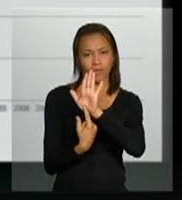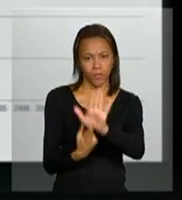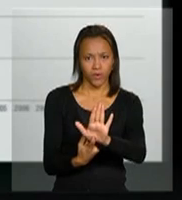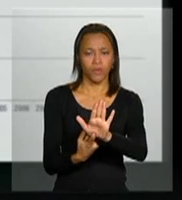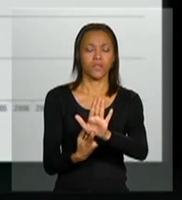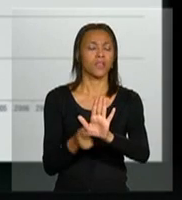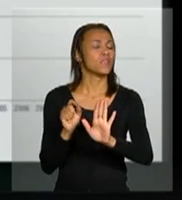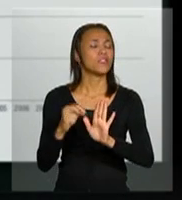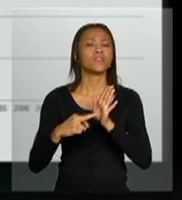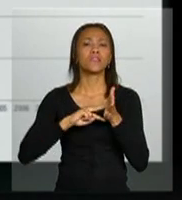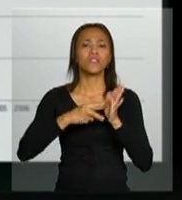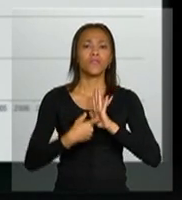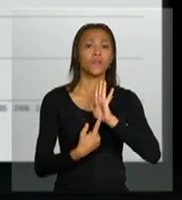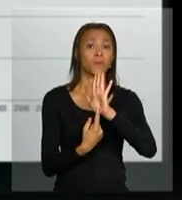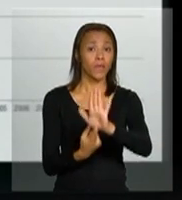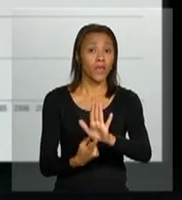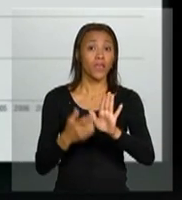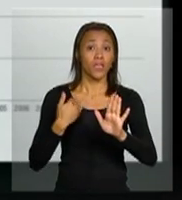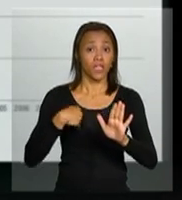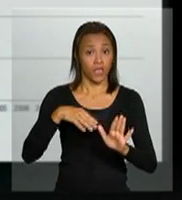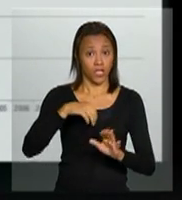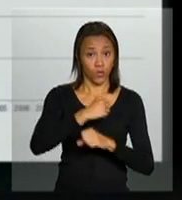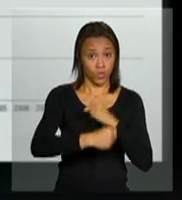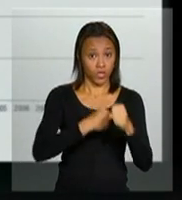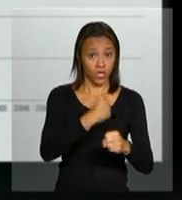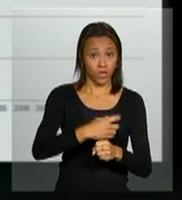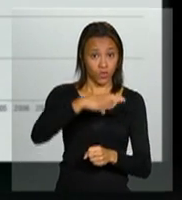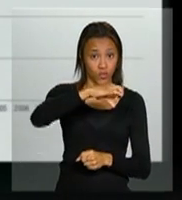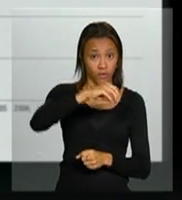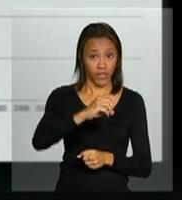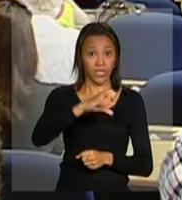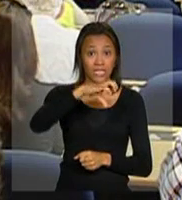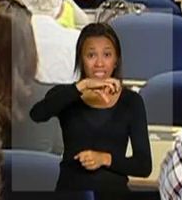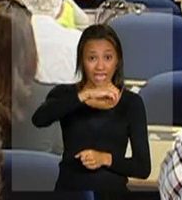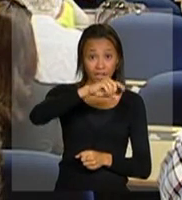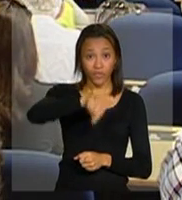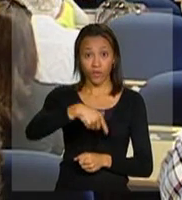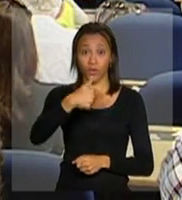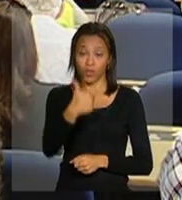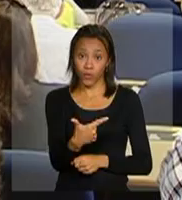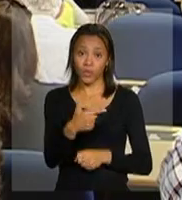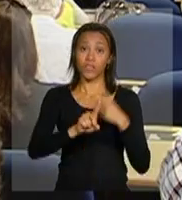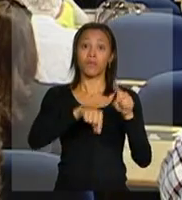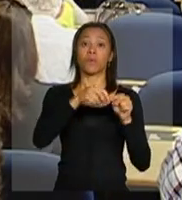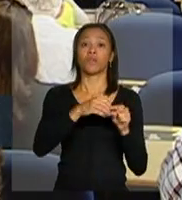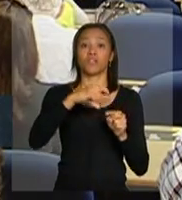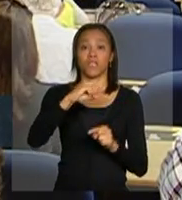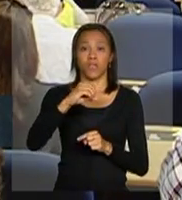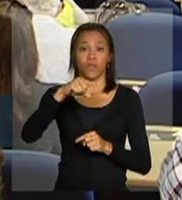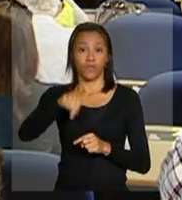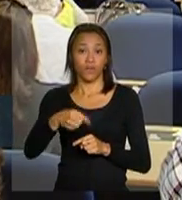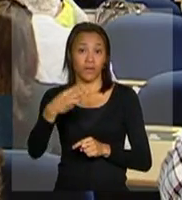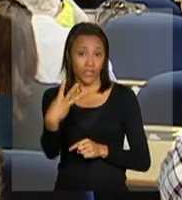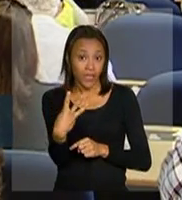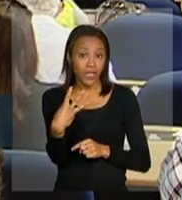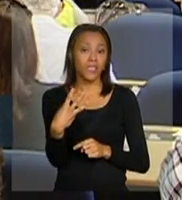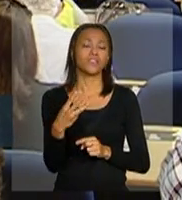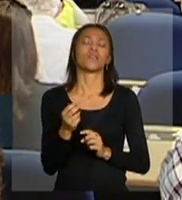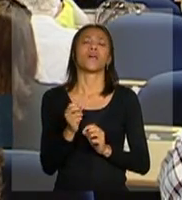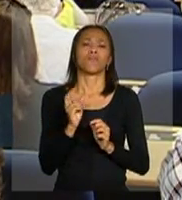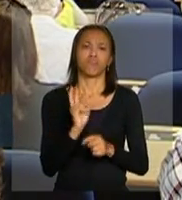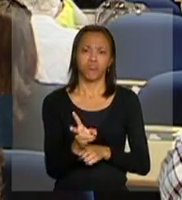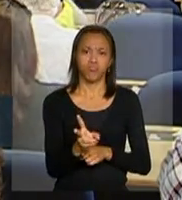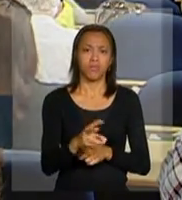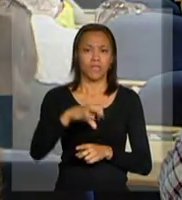Isso significa que nossa prevalência nos anos 90 era 0,2, chegou a 0,3, se manteve em 0